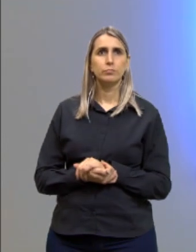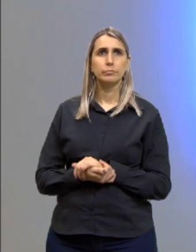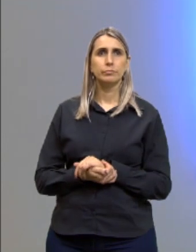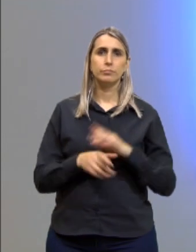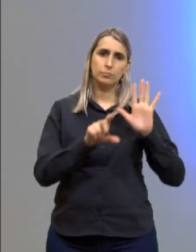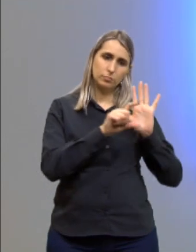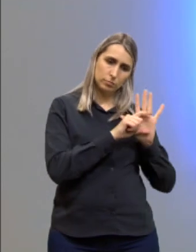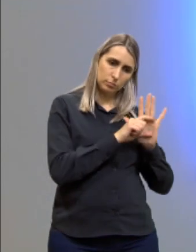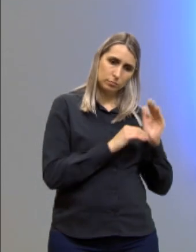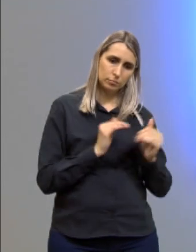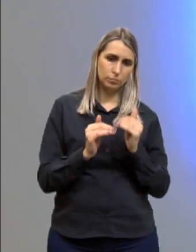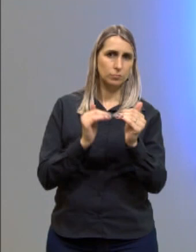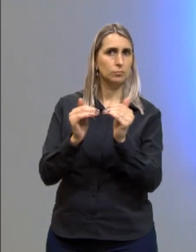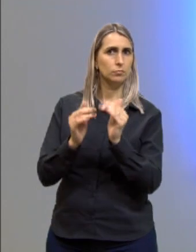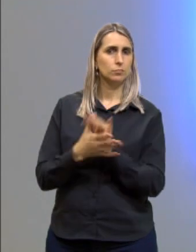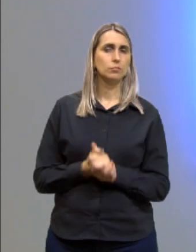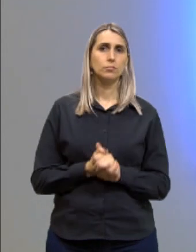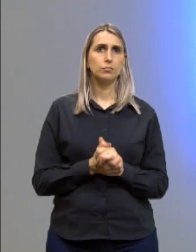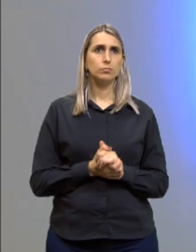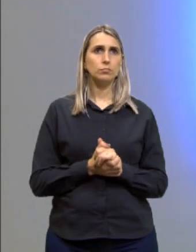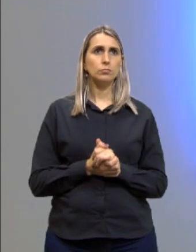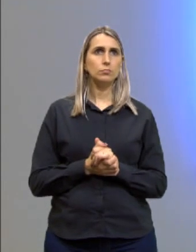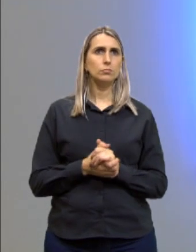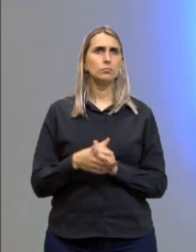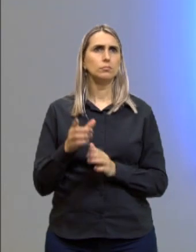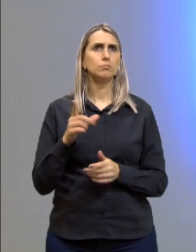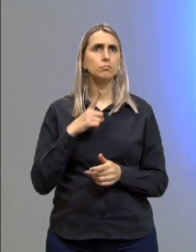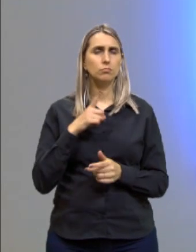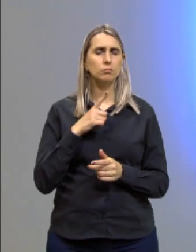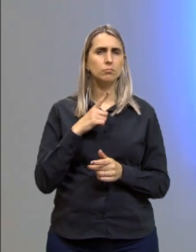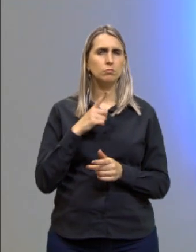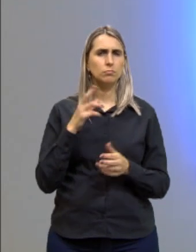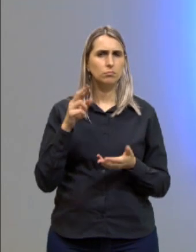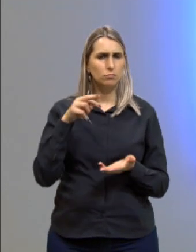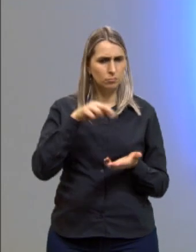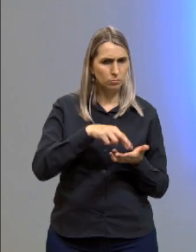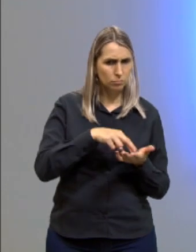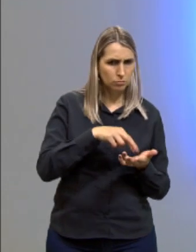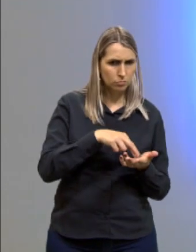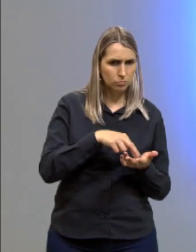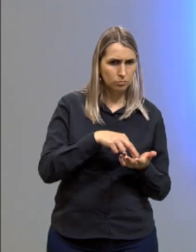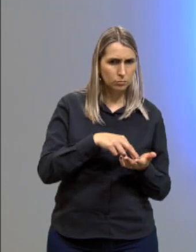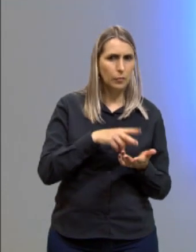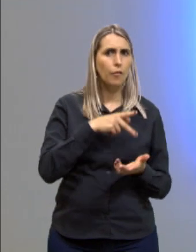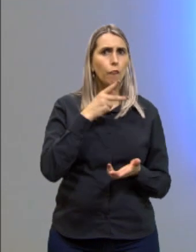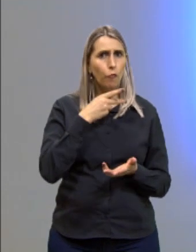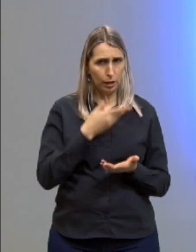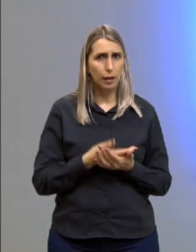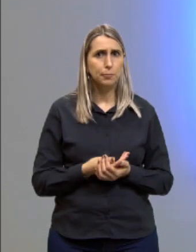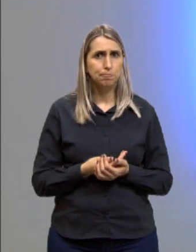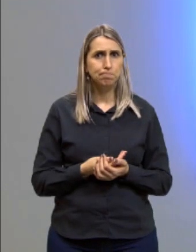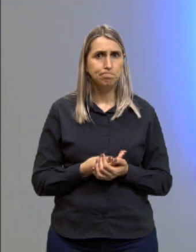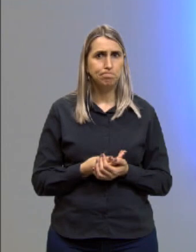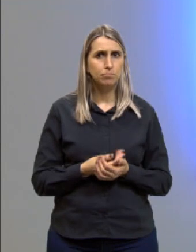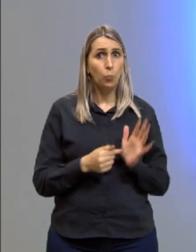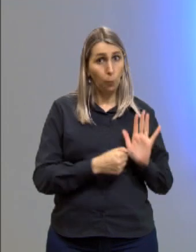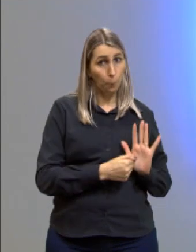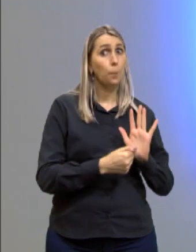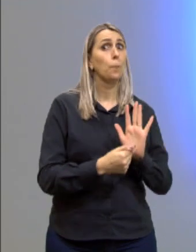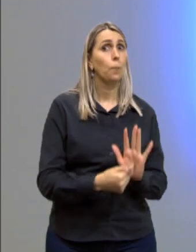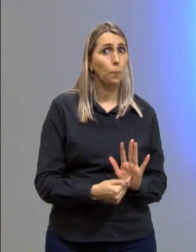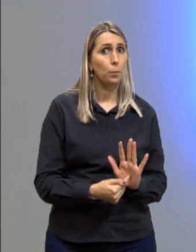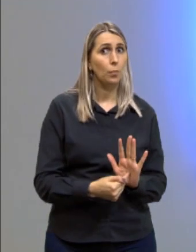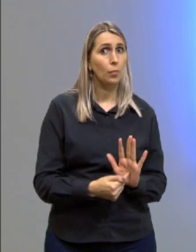parágrafo do desenvolvimento. Tendo em vista a realidade supracitada, destaca-se